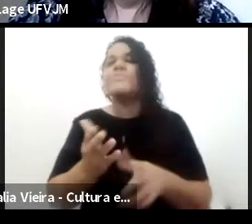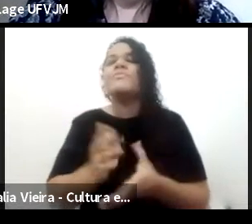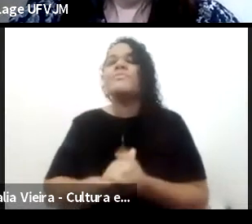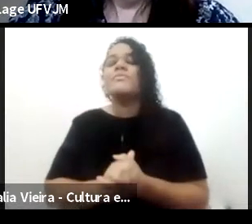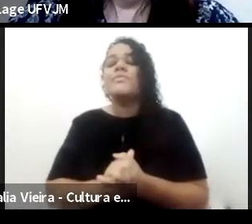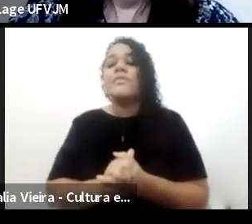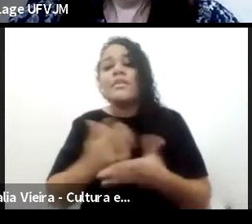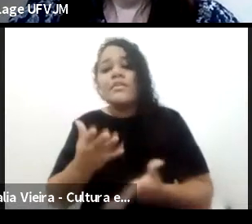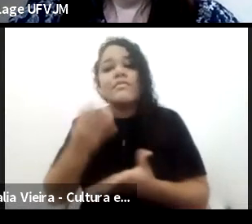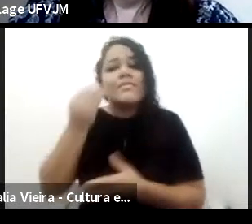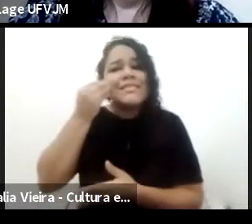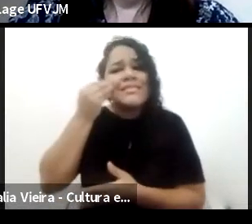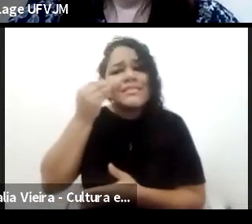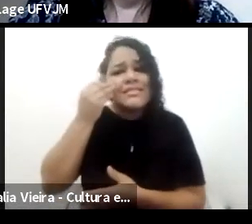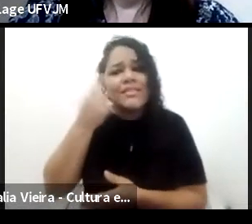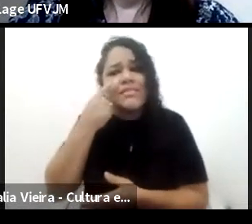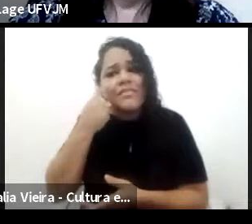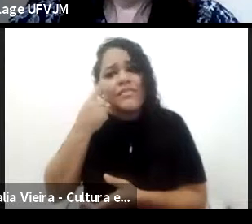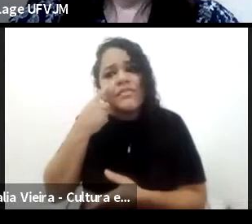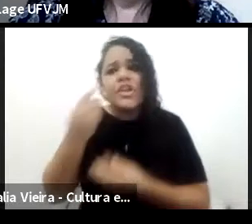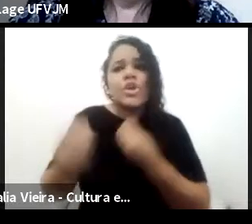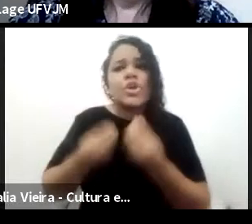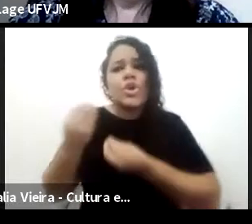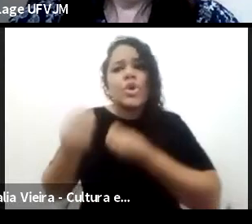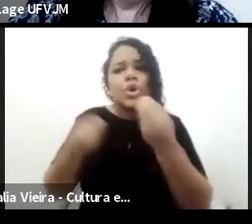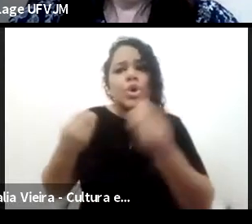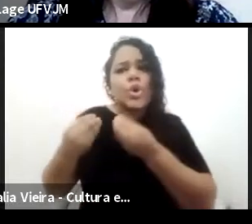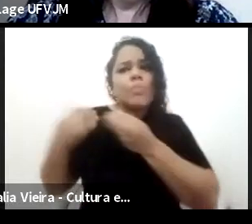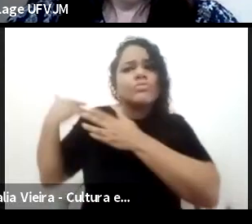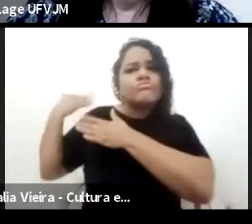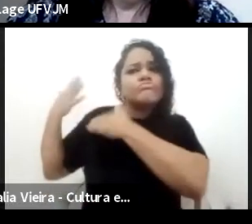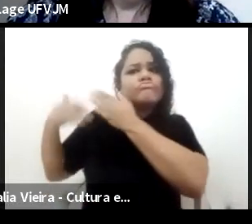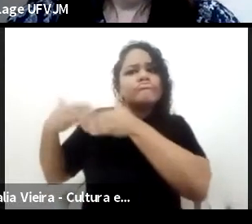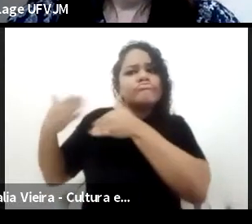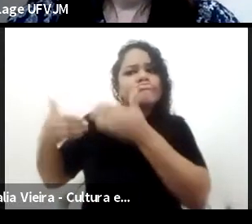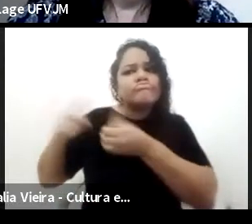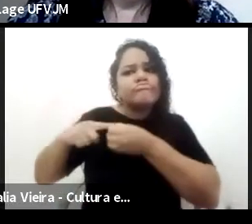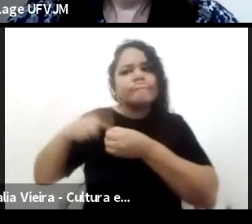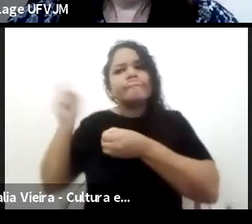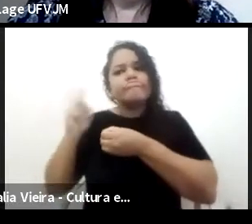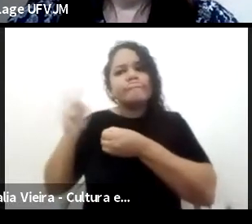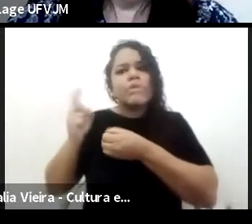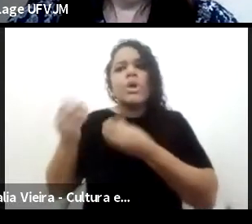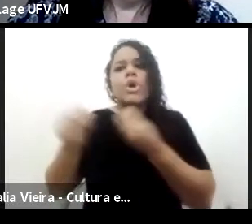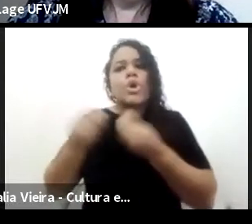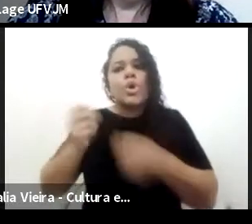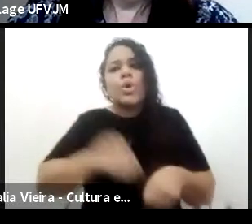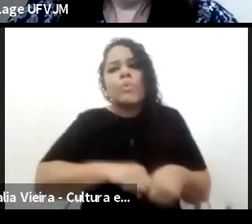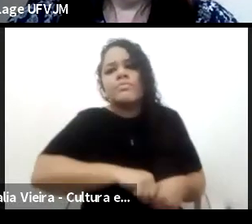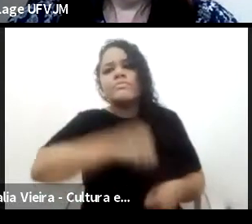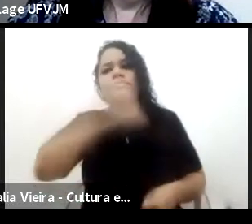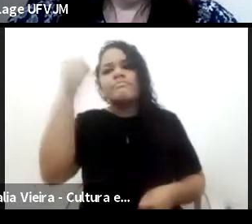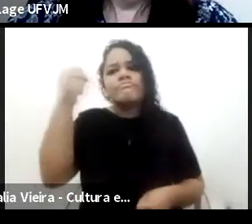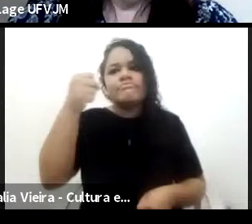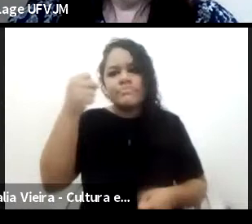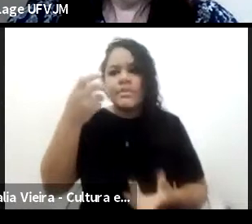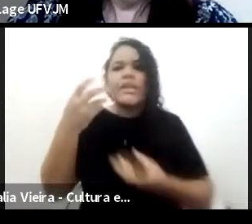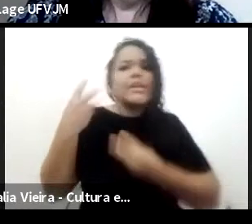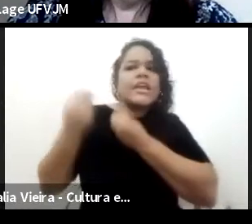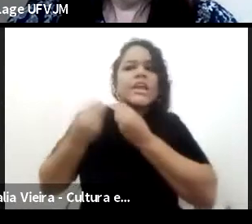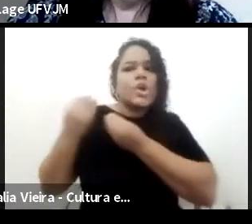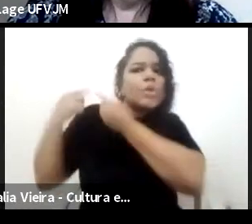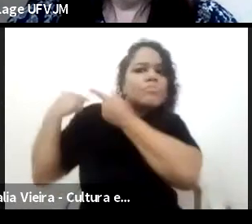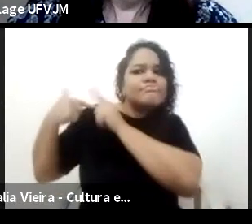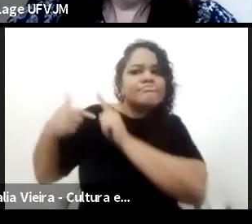educação e independência e como essas heranças coloniais, elas nos impactam até hoje, ao longo da